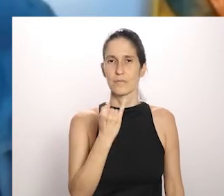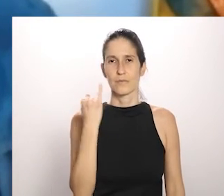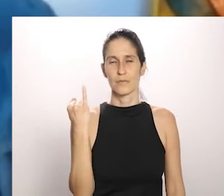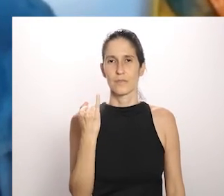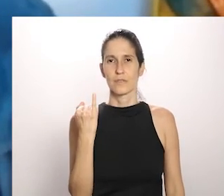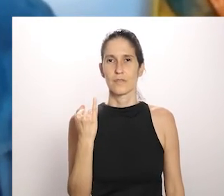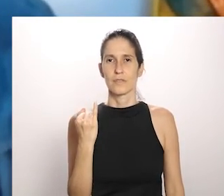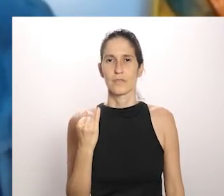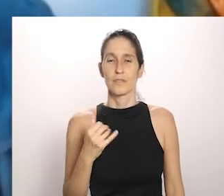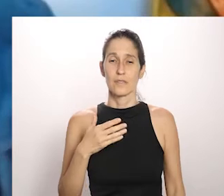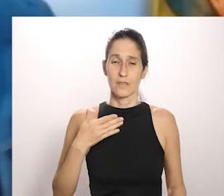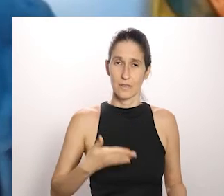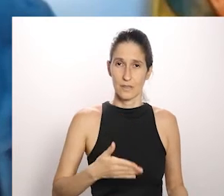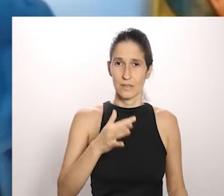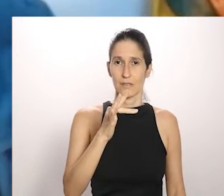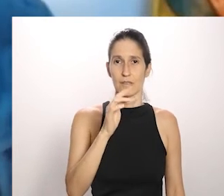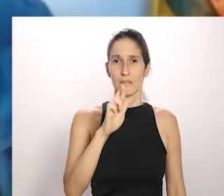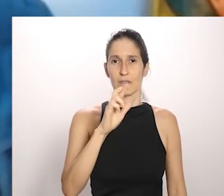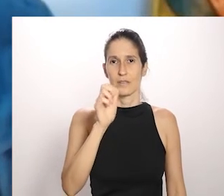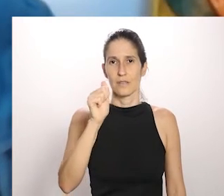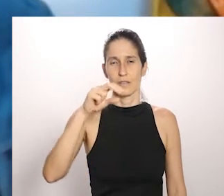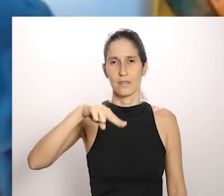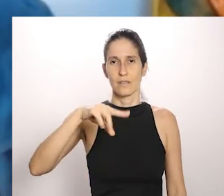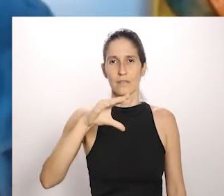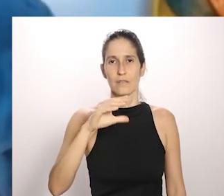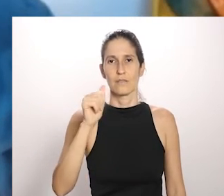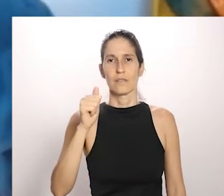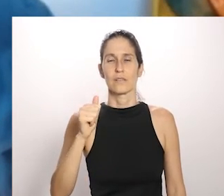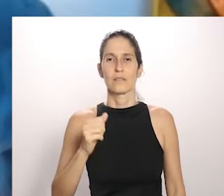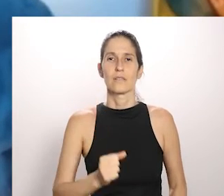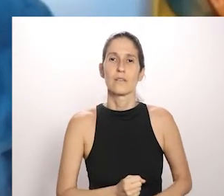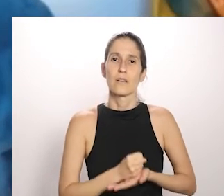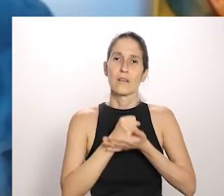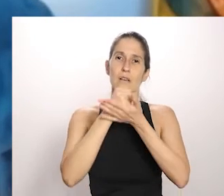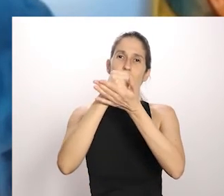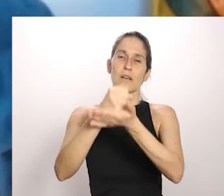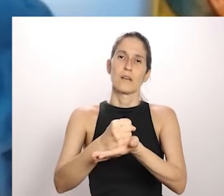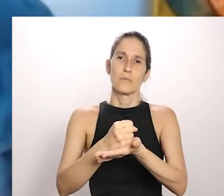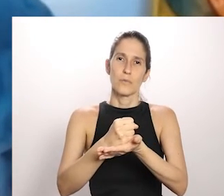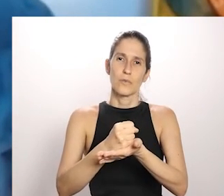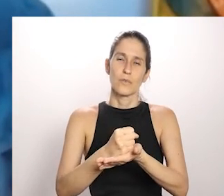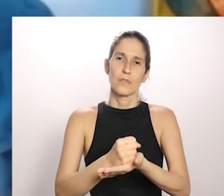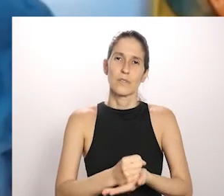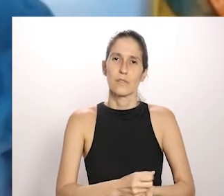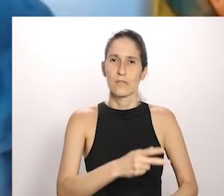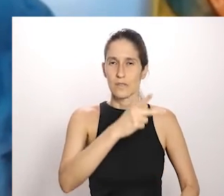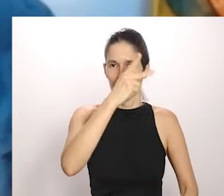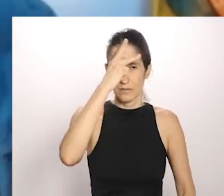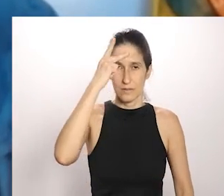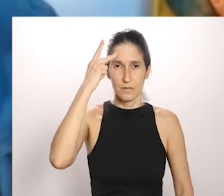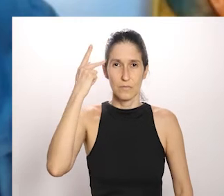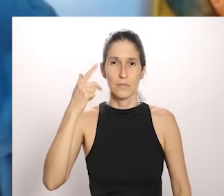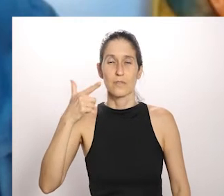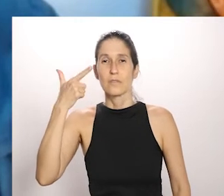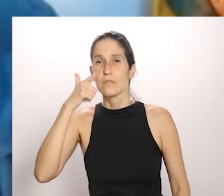mesmo, ela diz, aqui em Franca estamos dando apoio logístico para efetivar sua aplicação da lei Aldeblanc